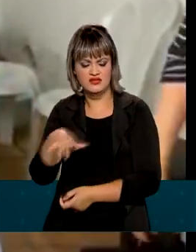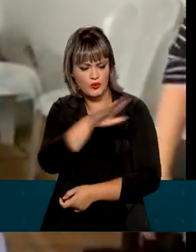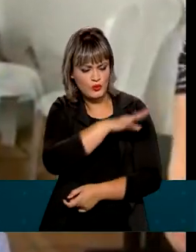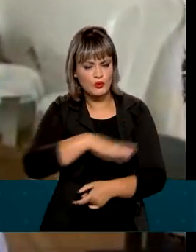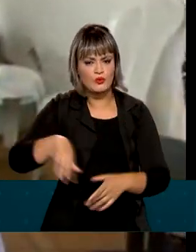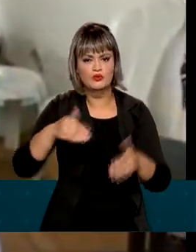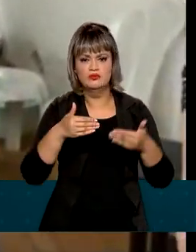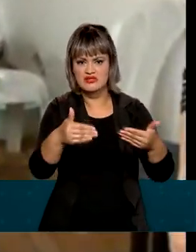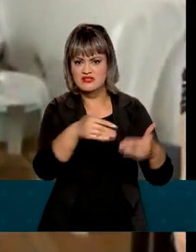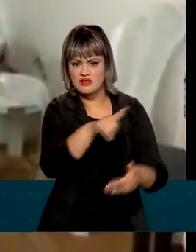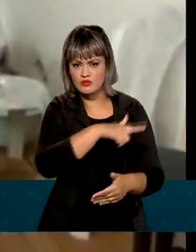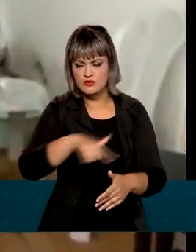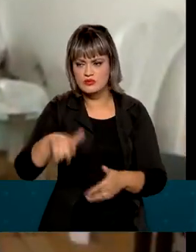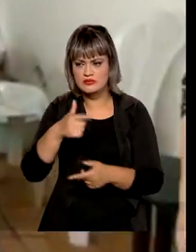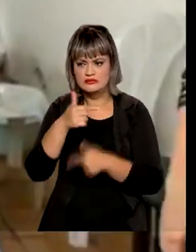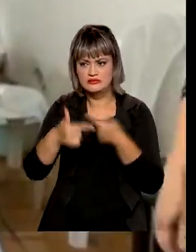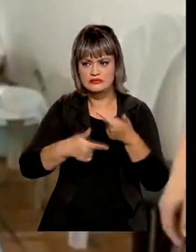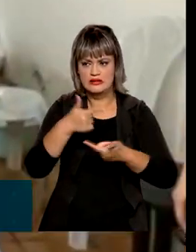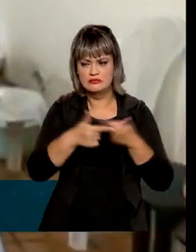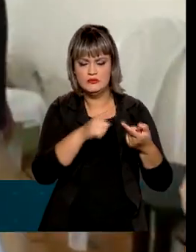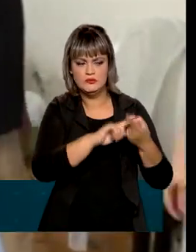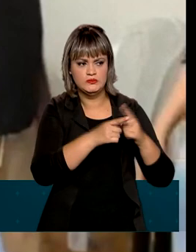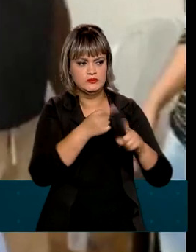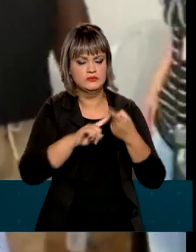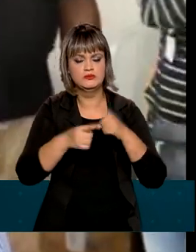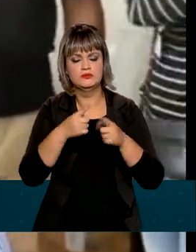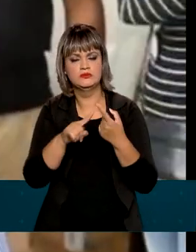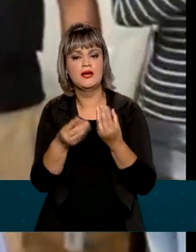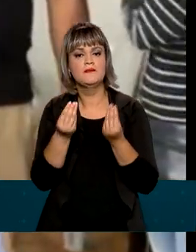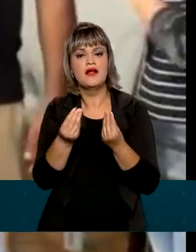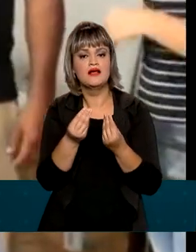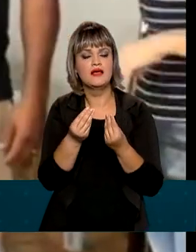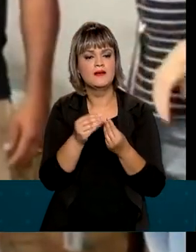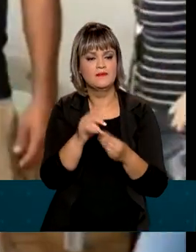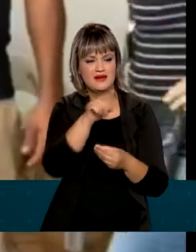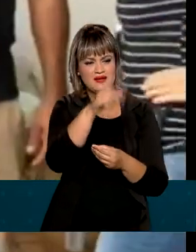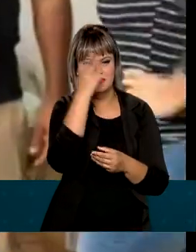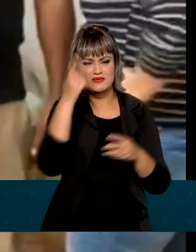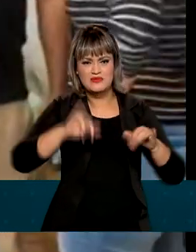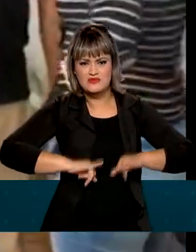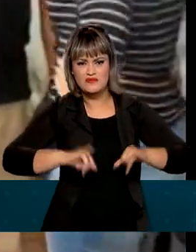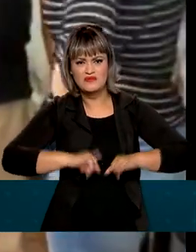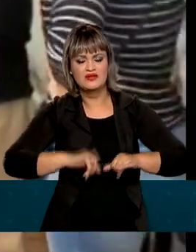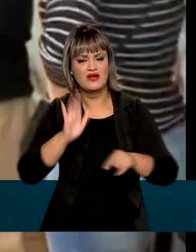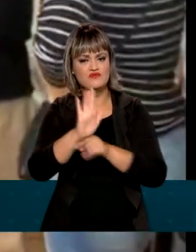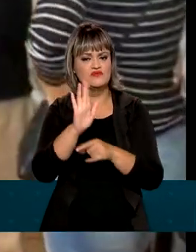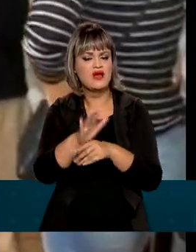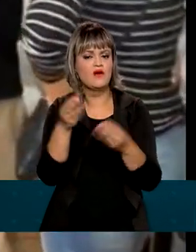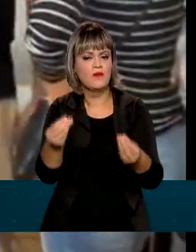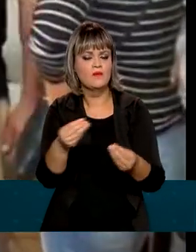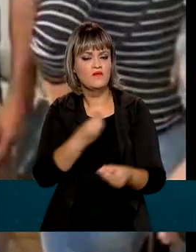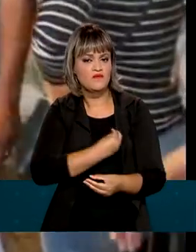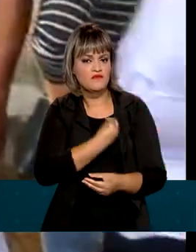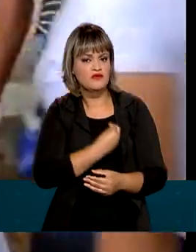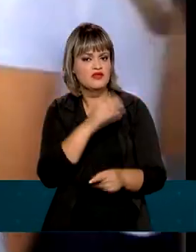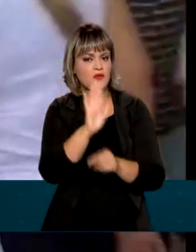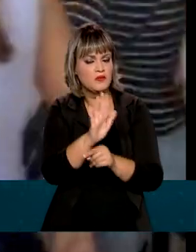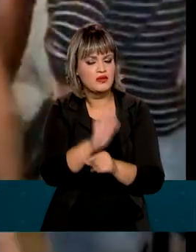todos os meios necessários para, justamente, minimizar o sofrimento da população, preservar as vidas,